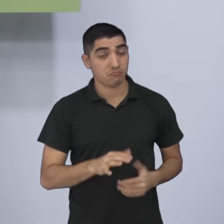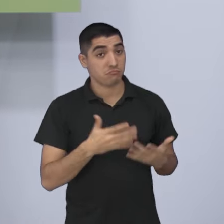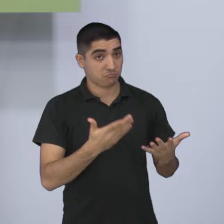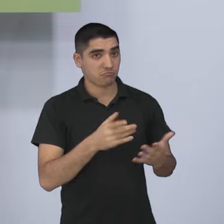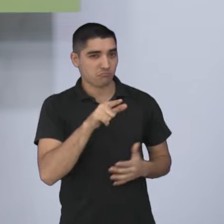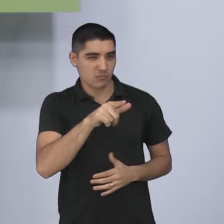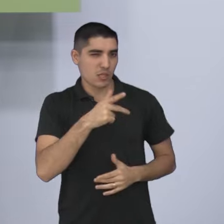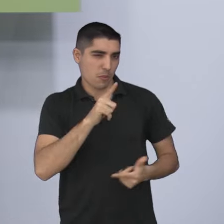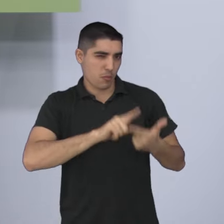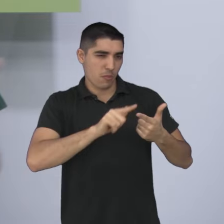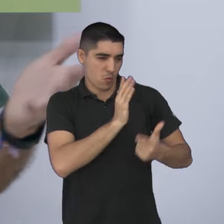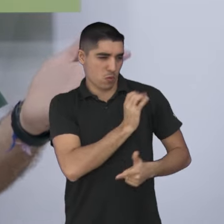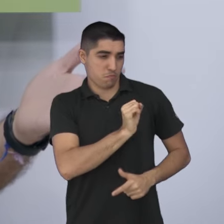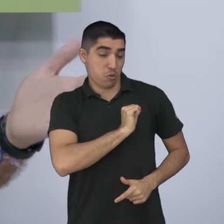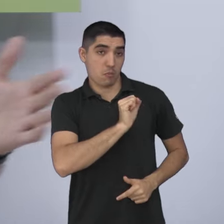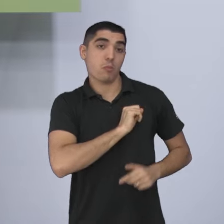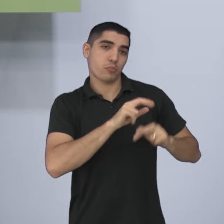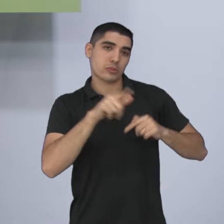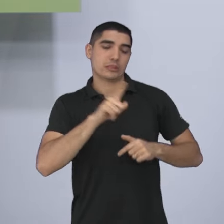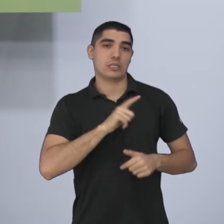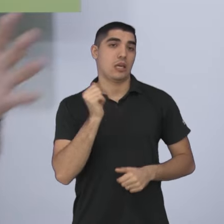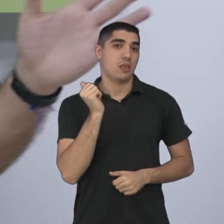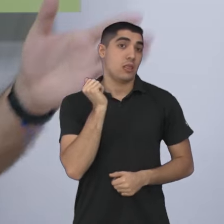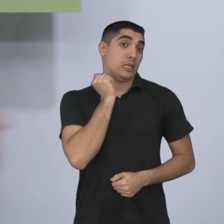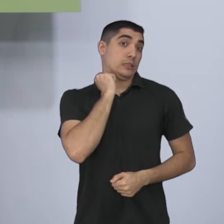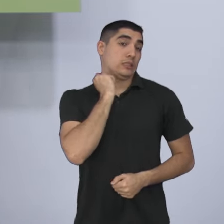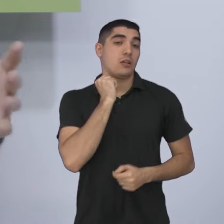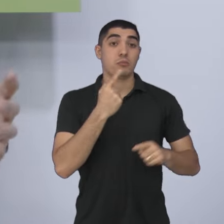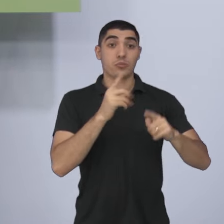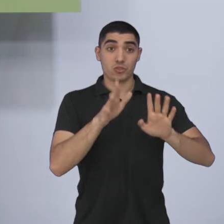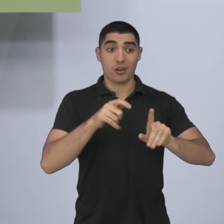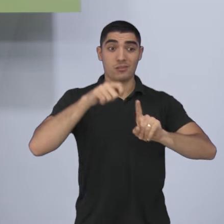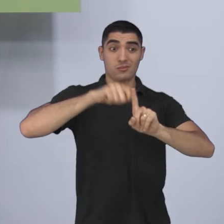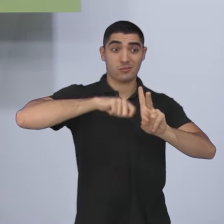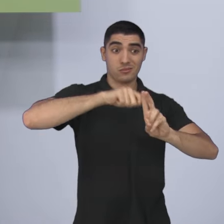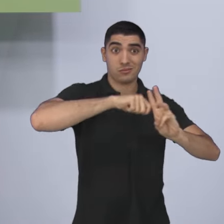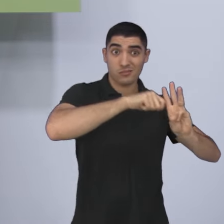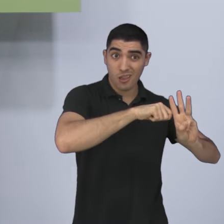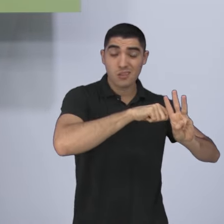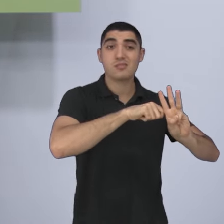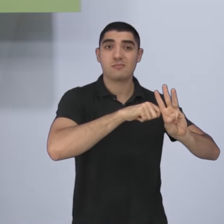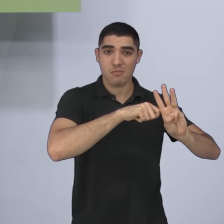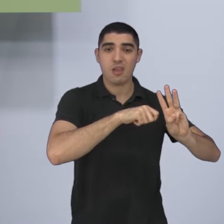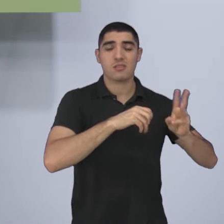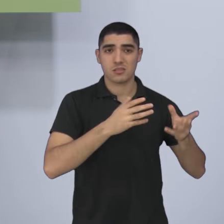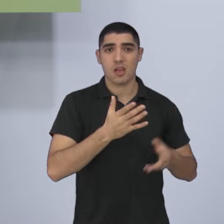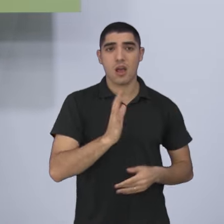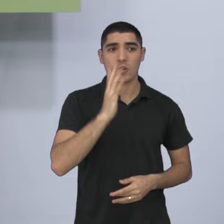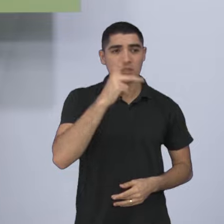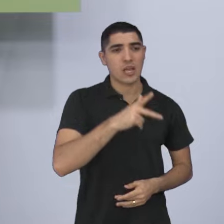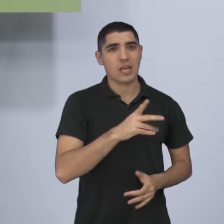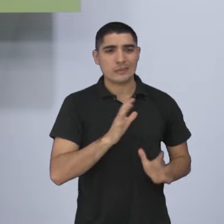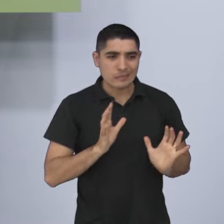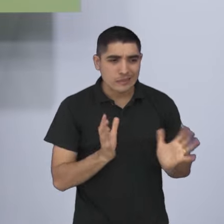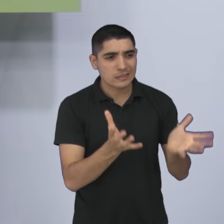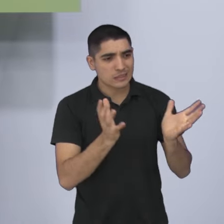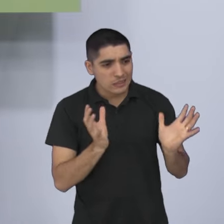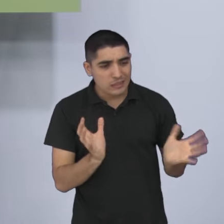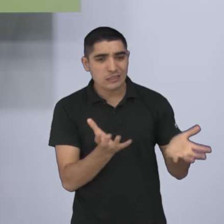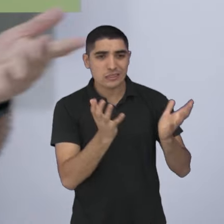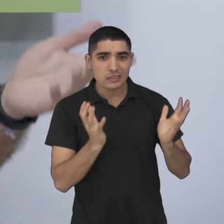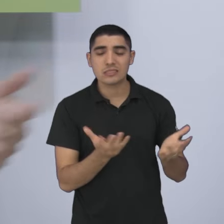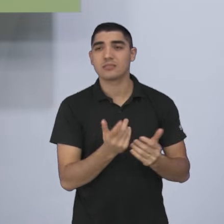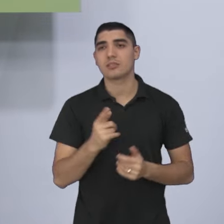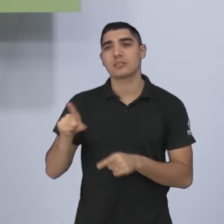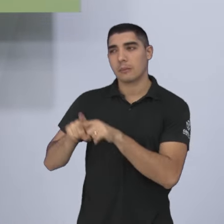cardíaco que ele teve é muito desse estresse também, né? Porque são três meses tentando convencer os caras, tipo, vamos lá, vamos lá, vamos lá. Negociando com a